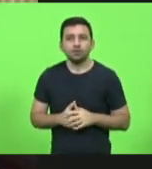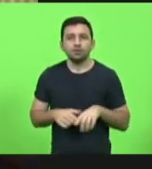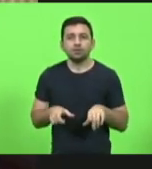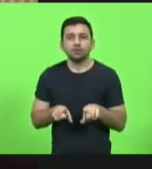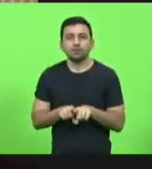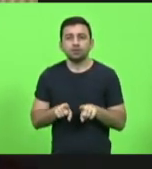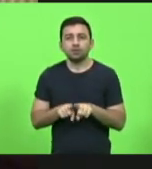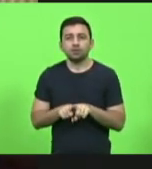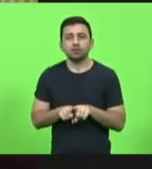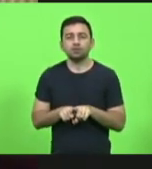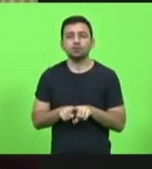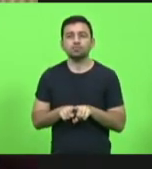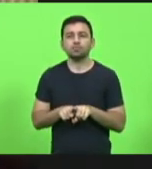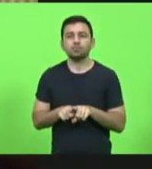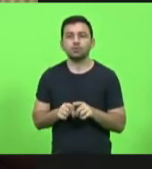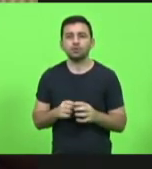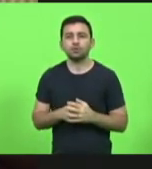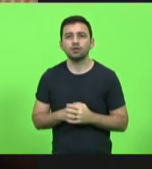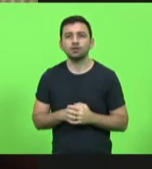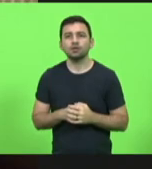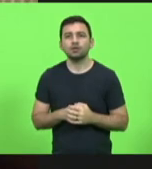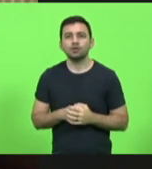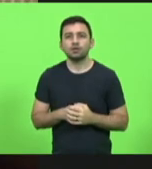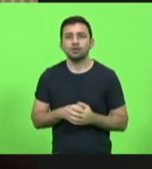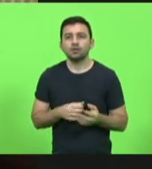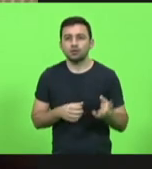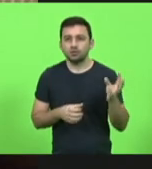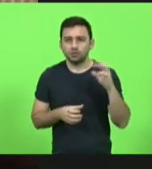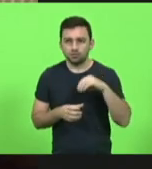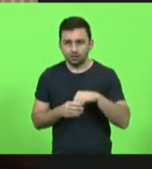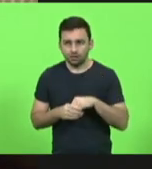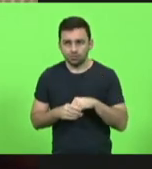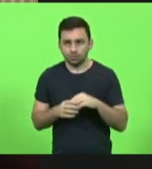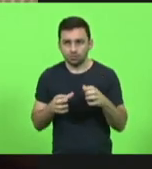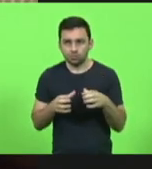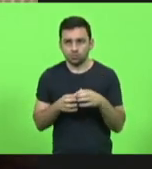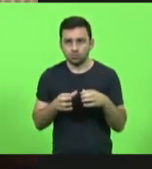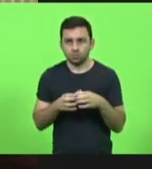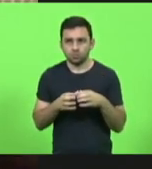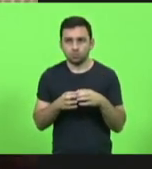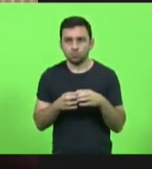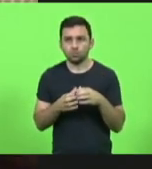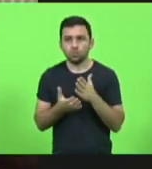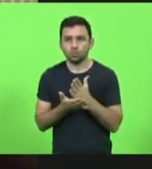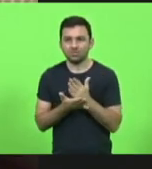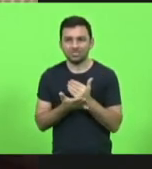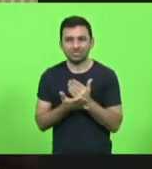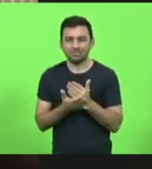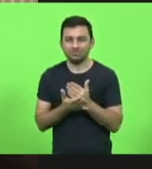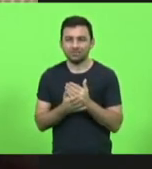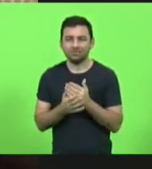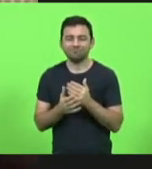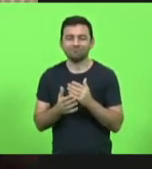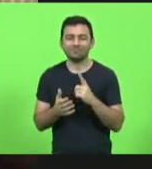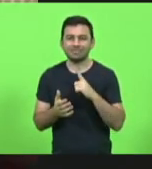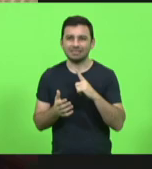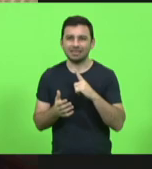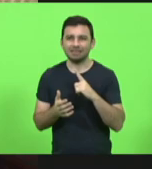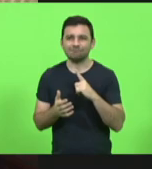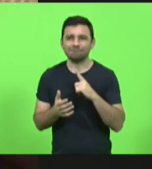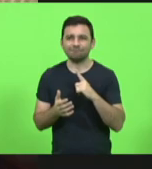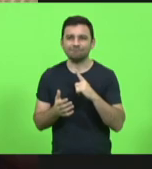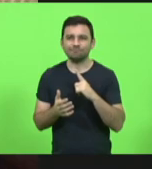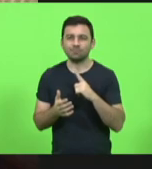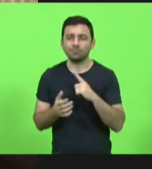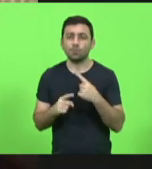haja dentro da própria corporação a divisão. Por quê? Porque a divisão de